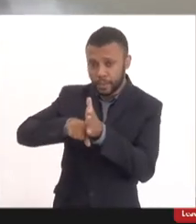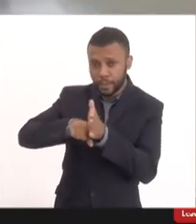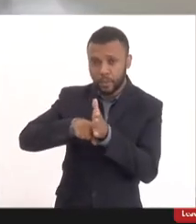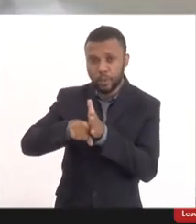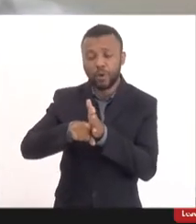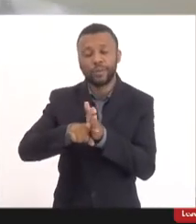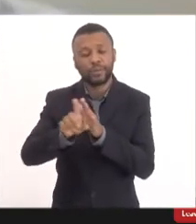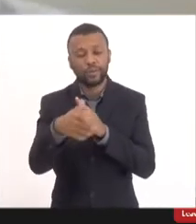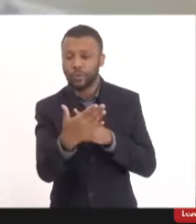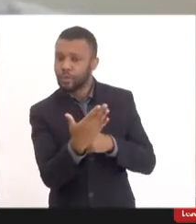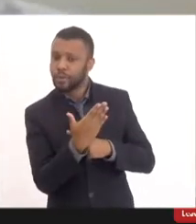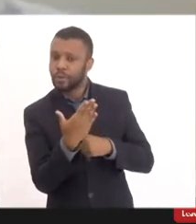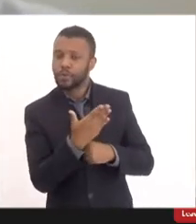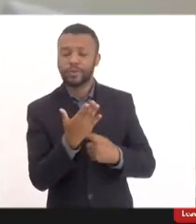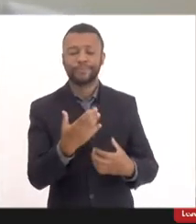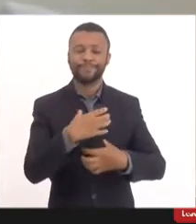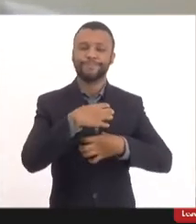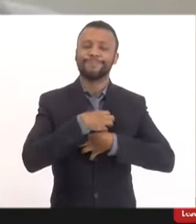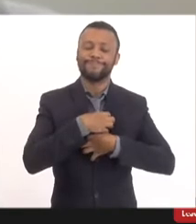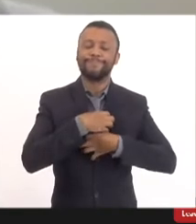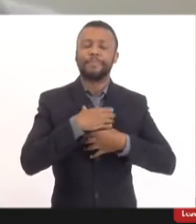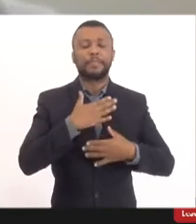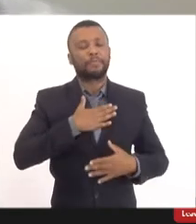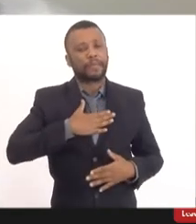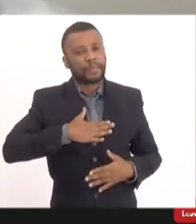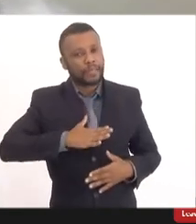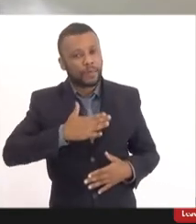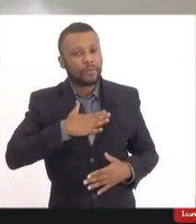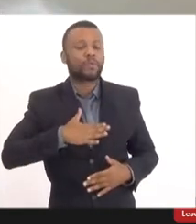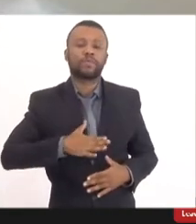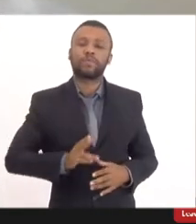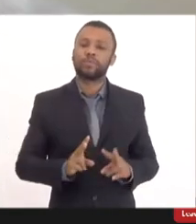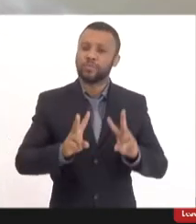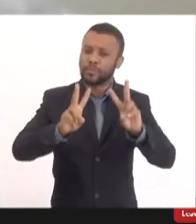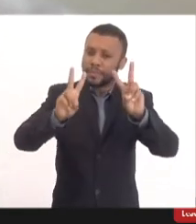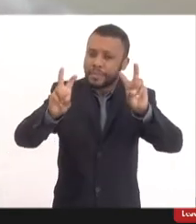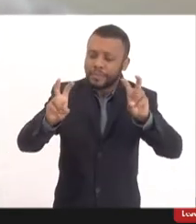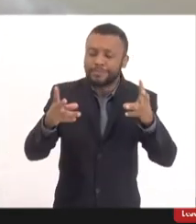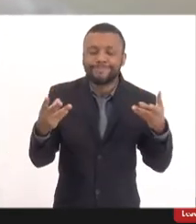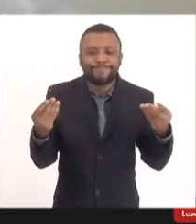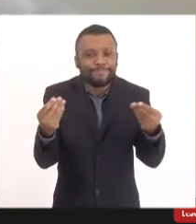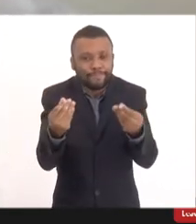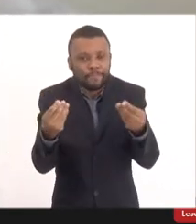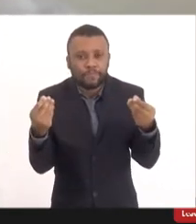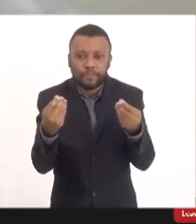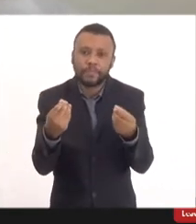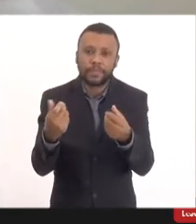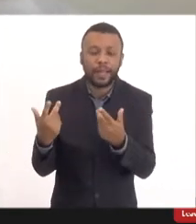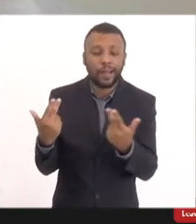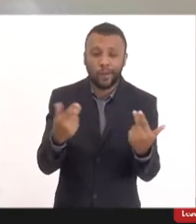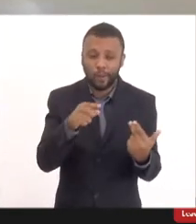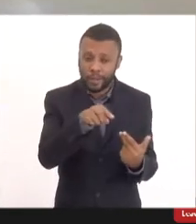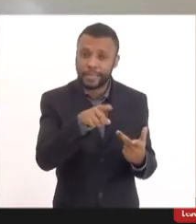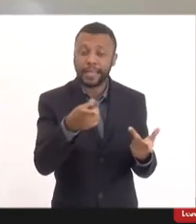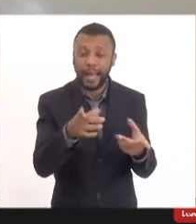mais tranquilos quando se fala ou se trata de um assunto tão delicado quanto liberar uma vacina